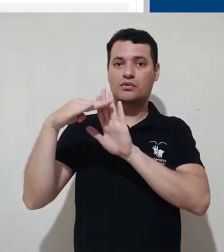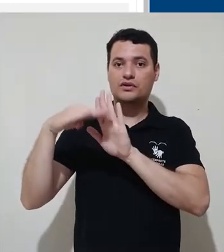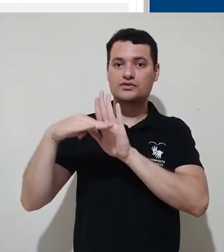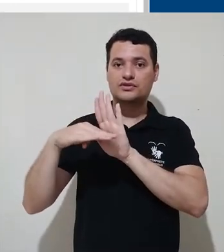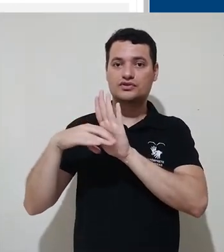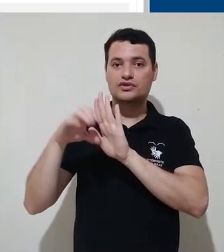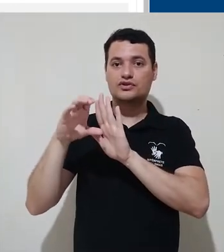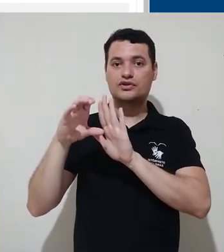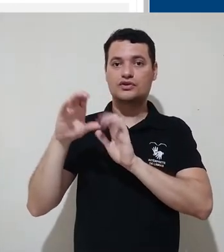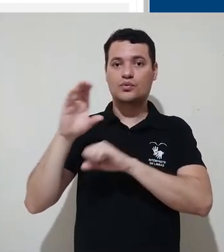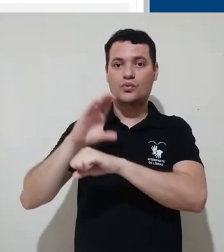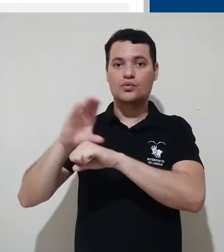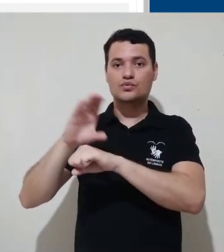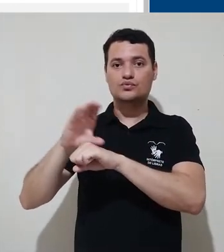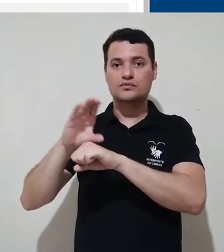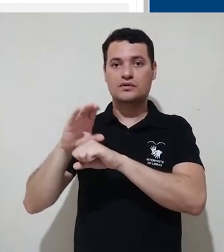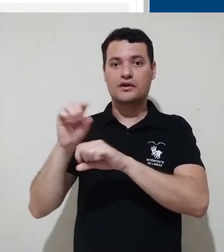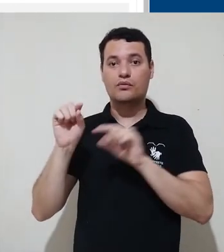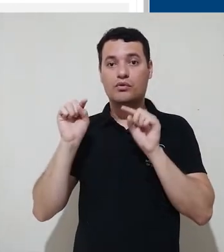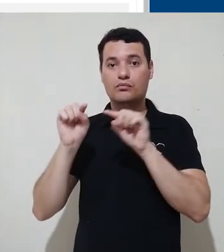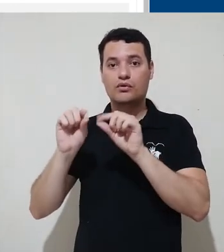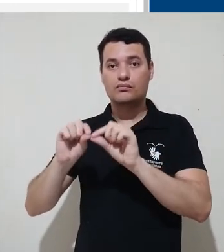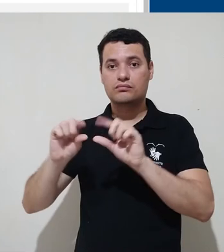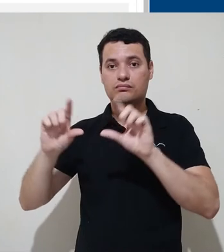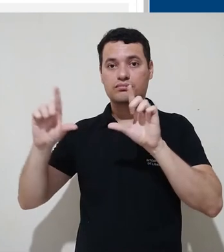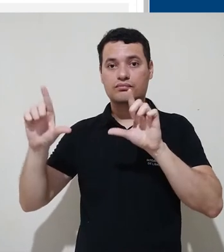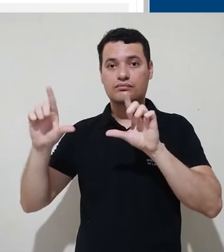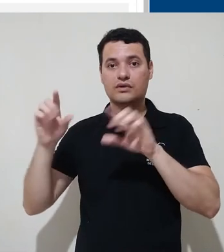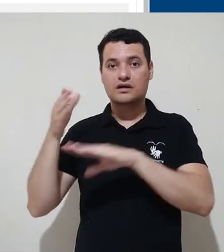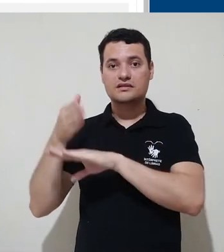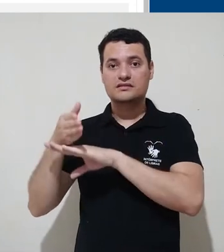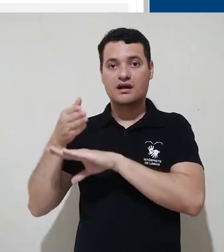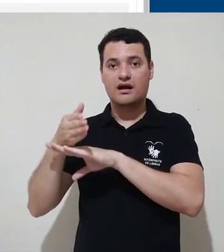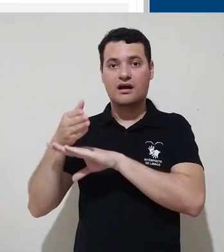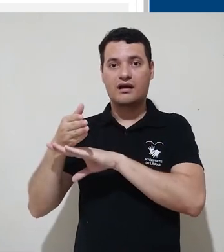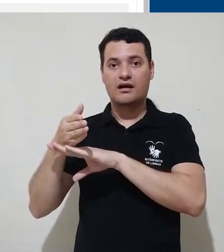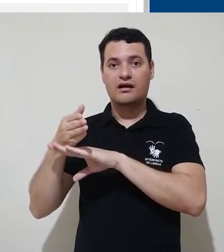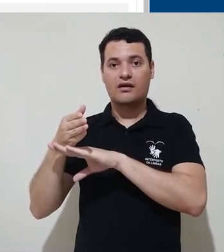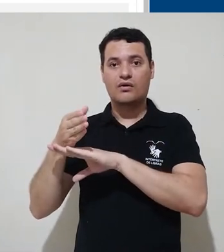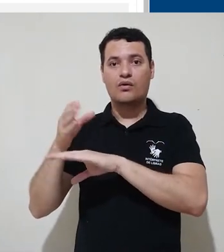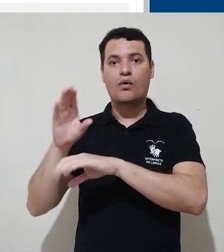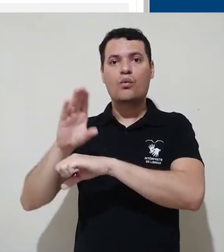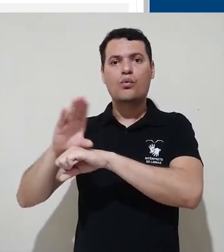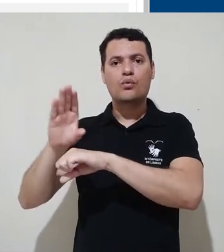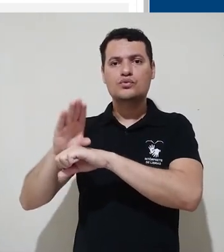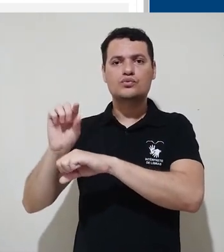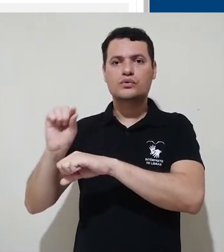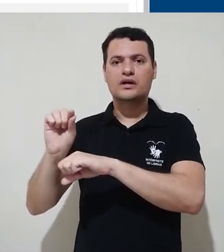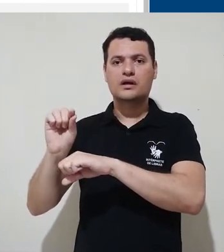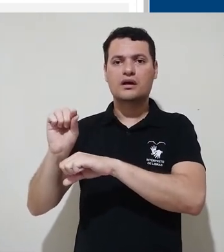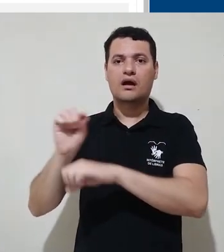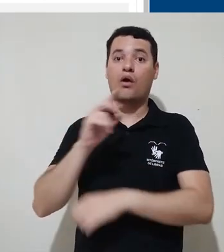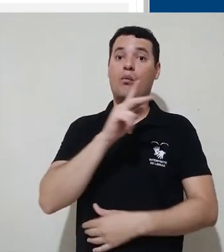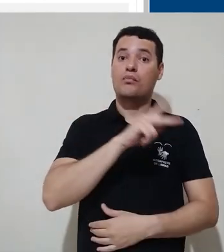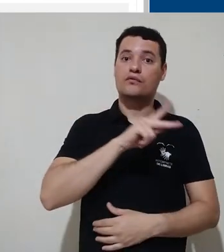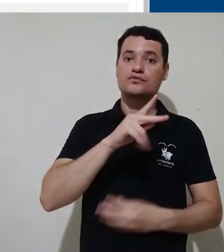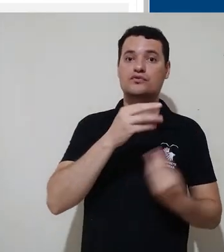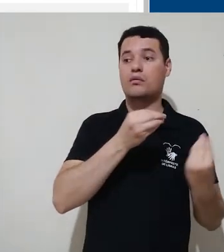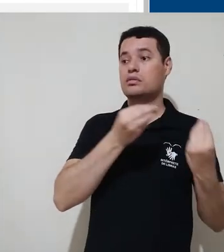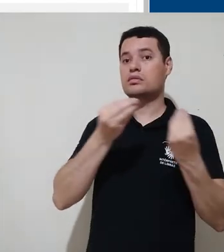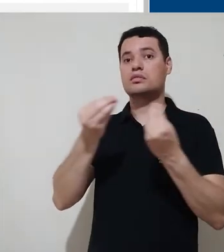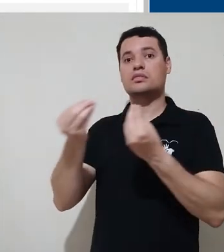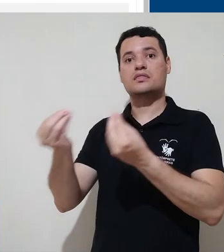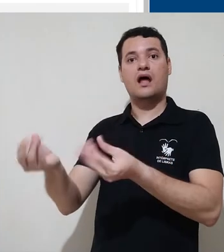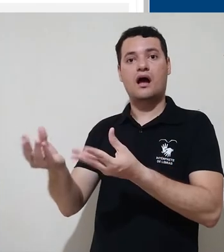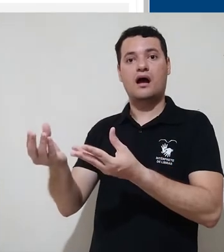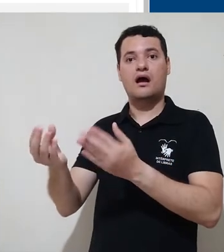de cursos. Eu posso escolher um curso para fazer acesso. Um curso será onde o professor vai